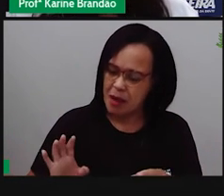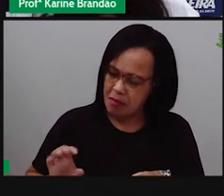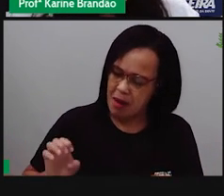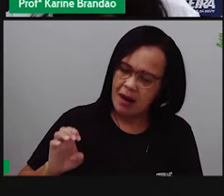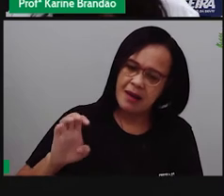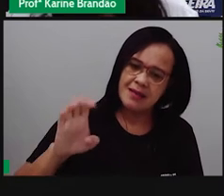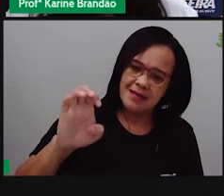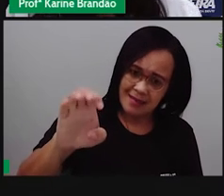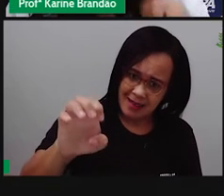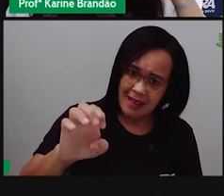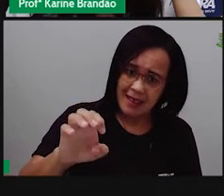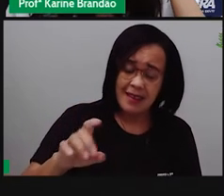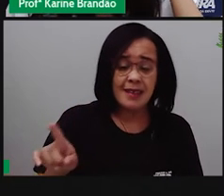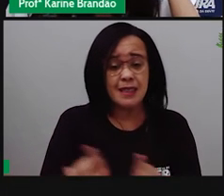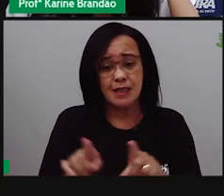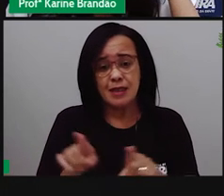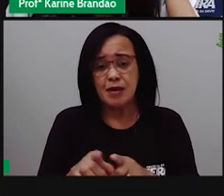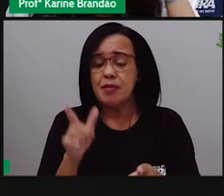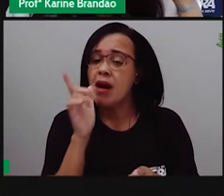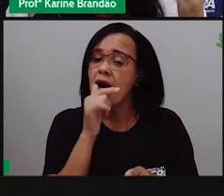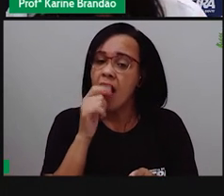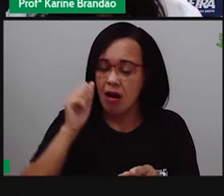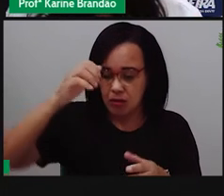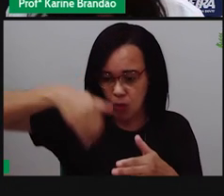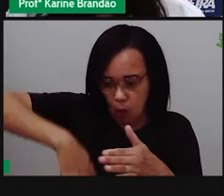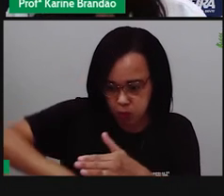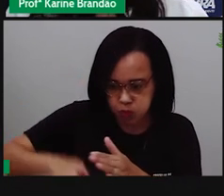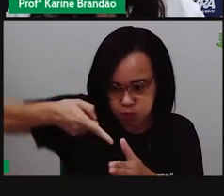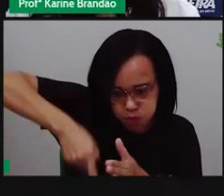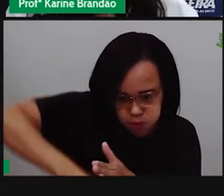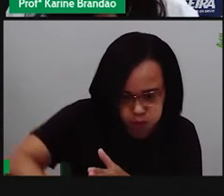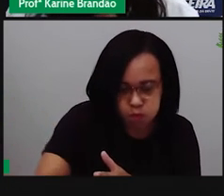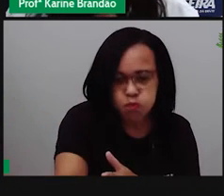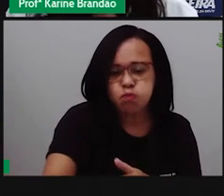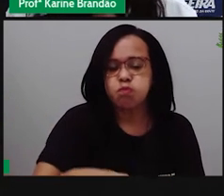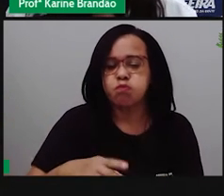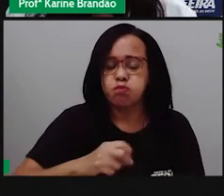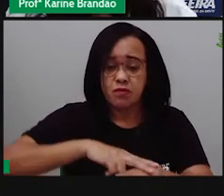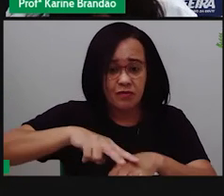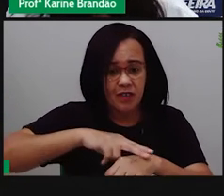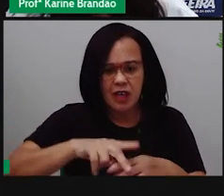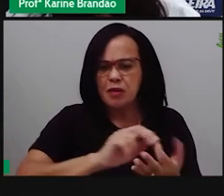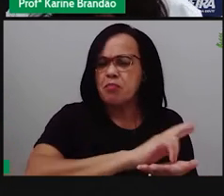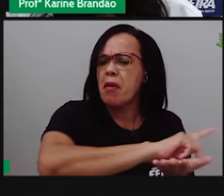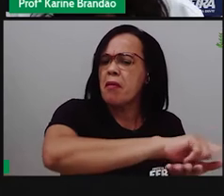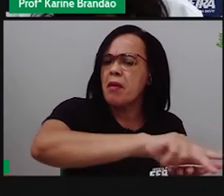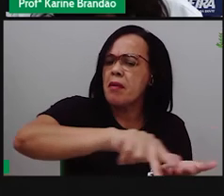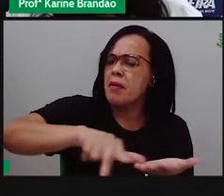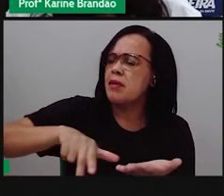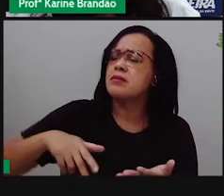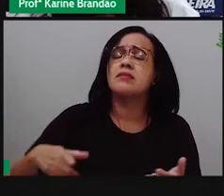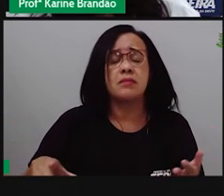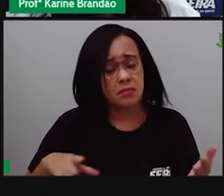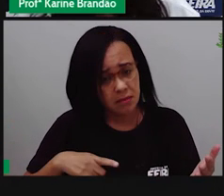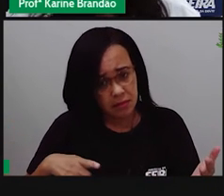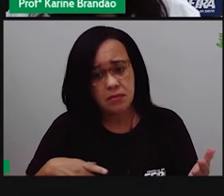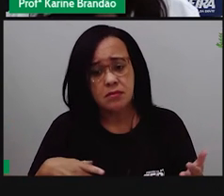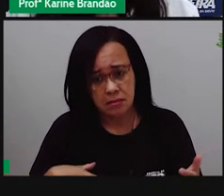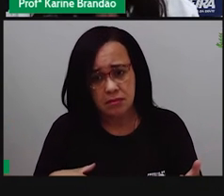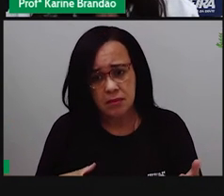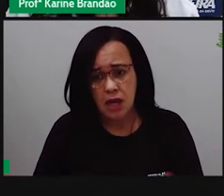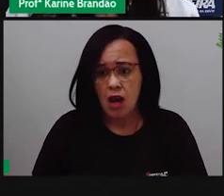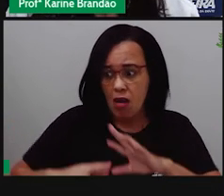a gente tem algumas algas. E são todos iguais? Não. São diferentes, são diversos entre as espécies.